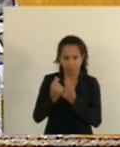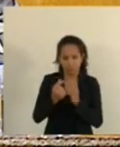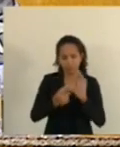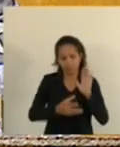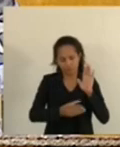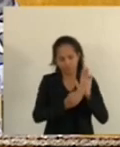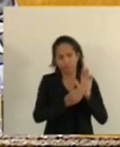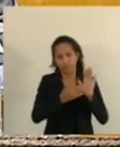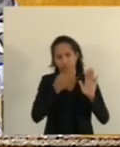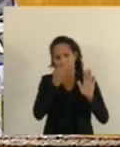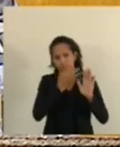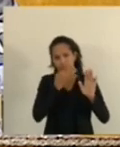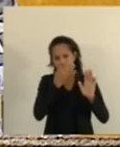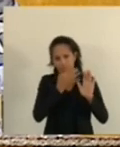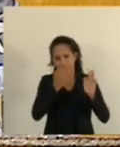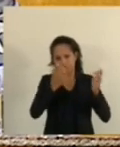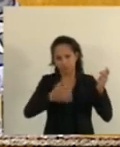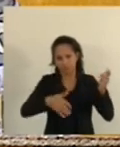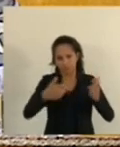a matéria e a emenda